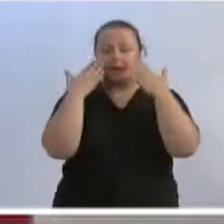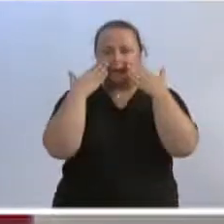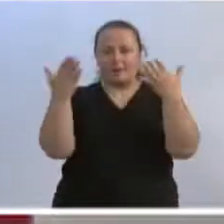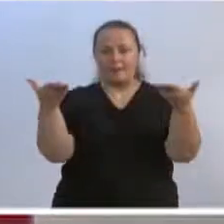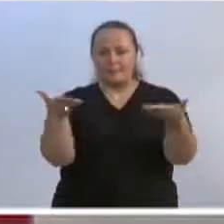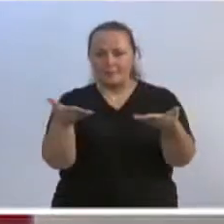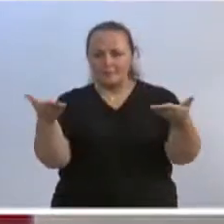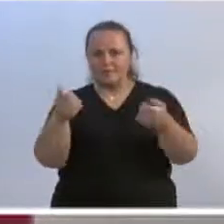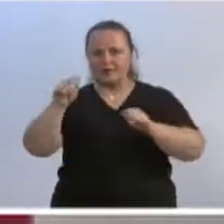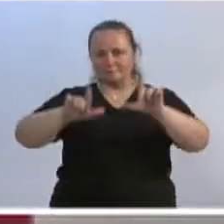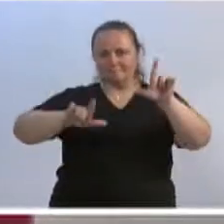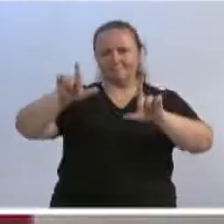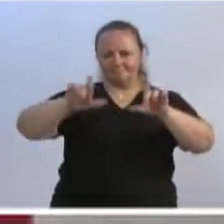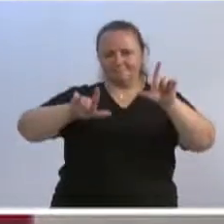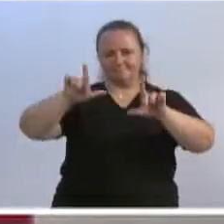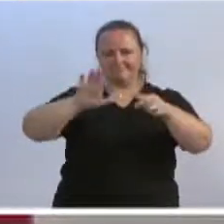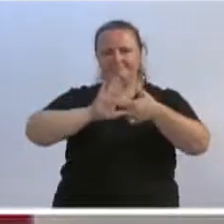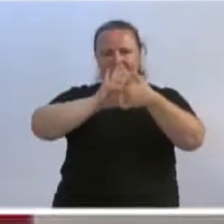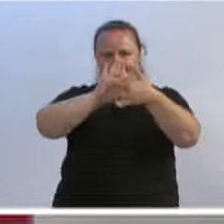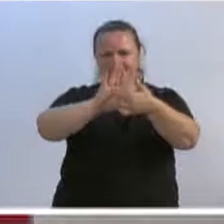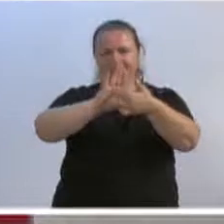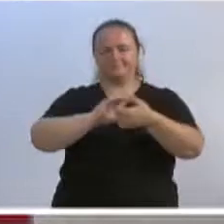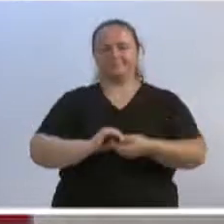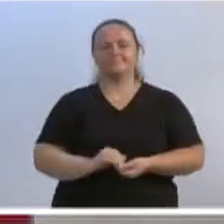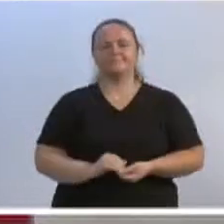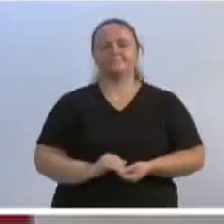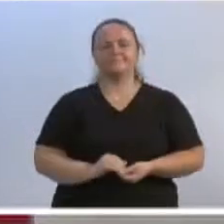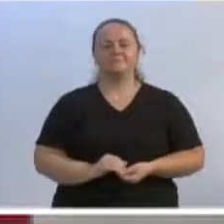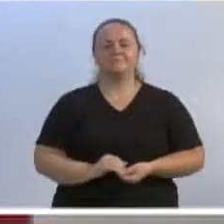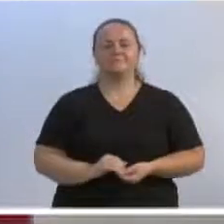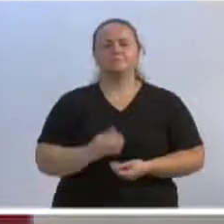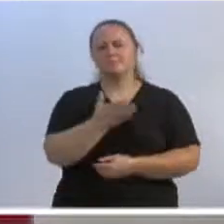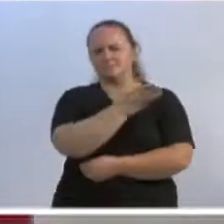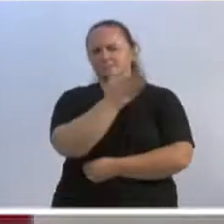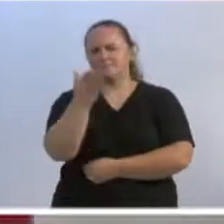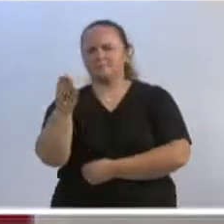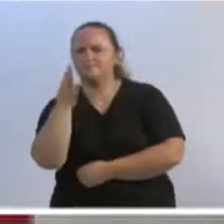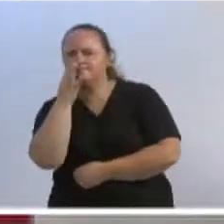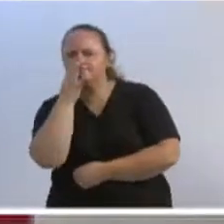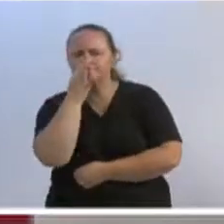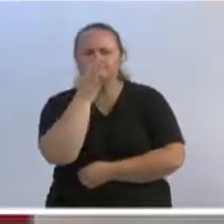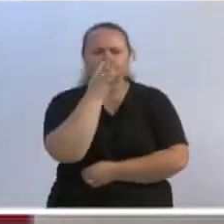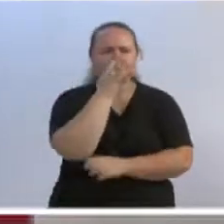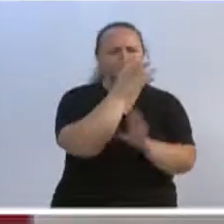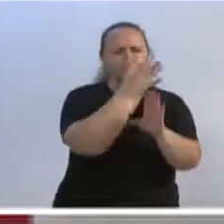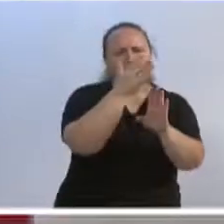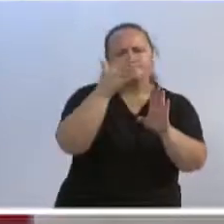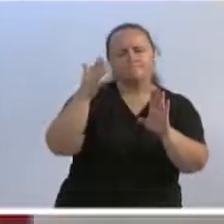se puder, TVL, o vídeo, por gentileza, e acompanhe com atenção os vereadores, por gentileza.